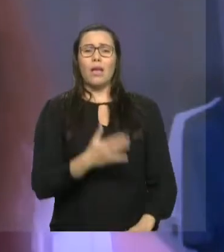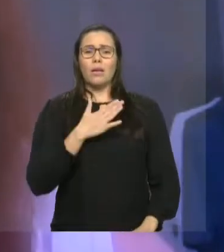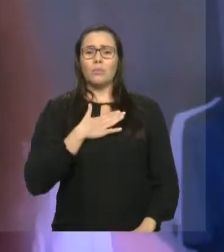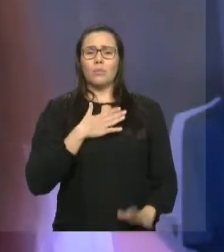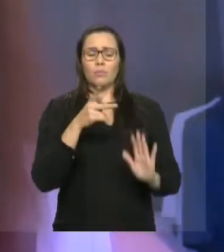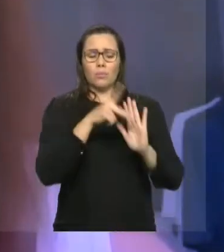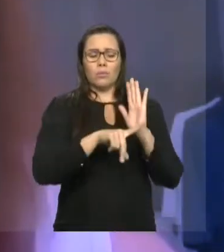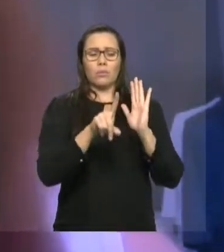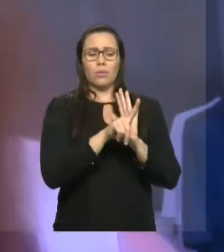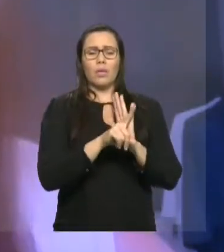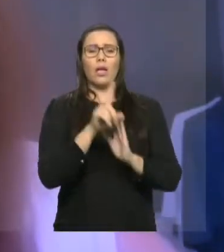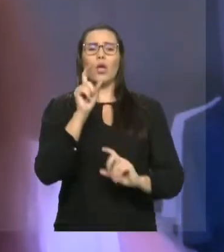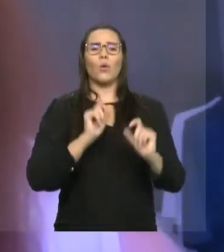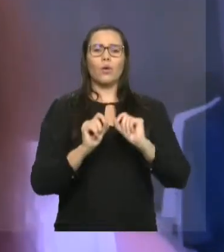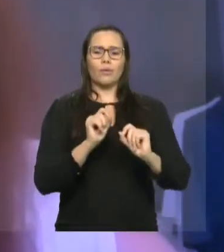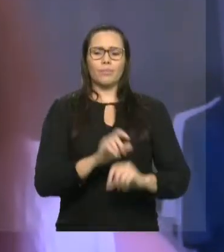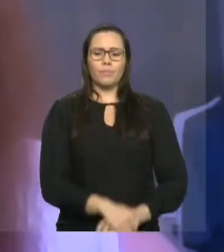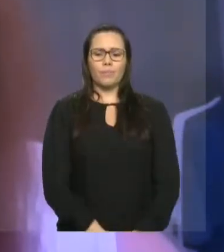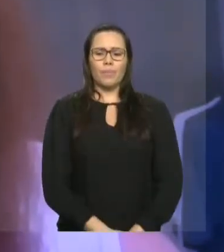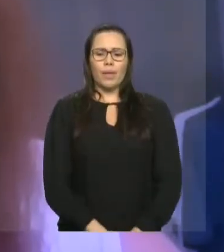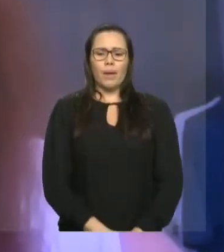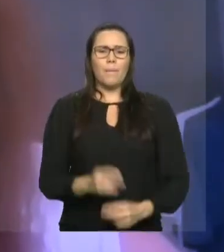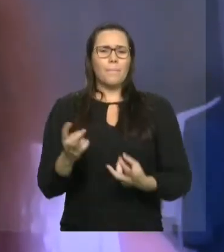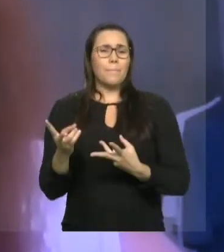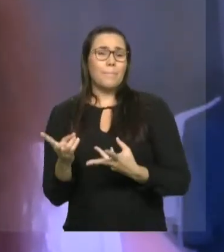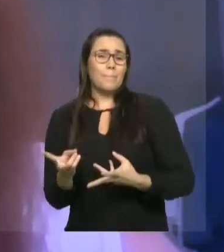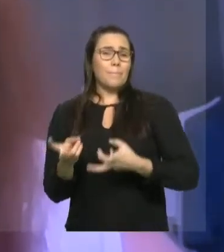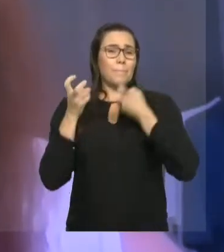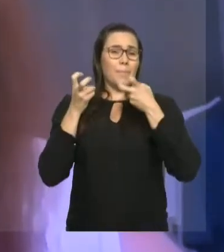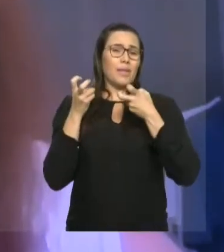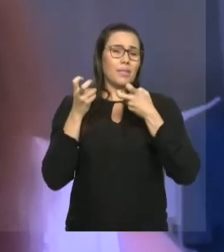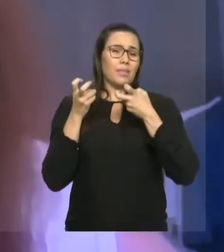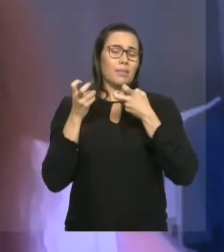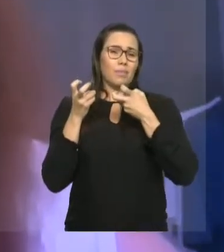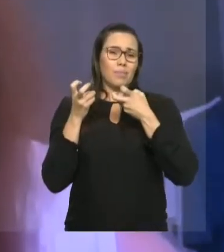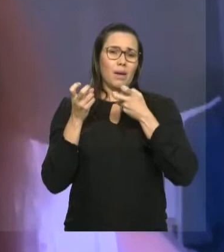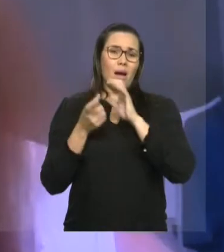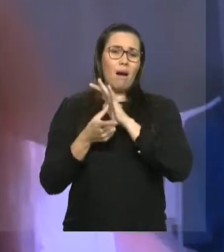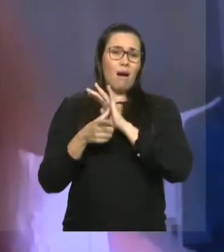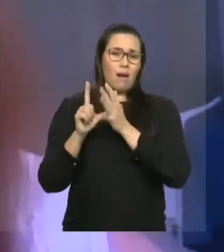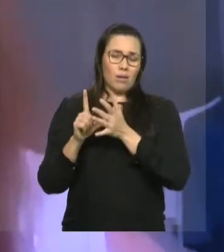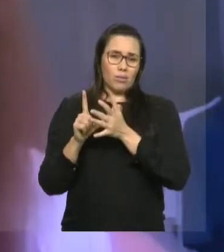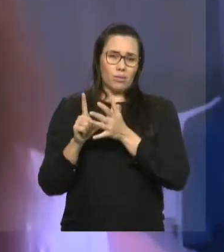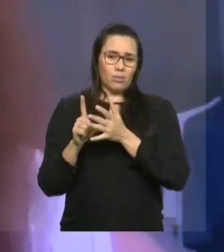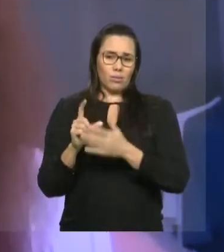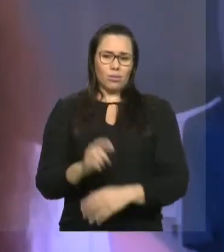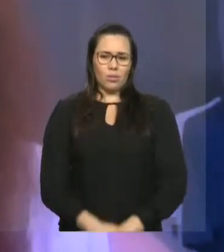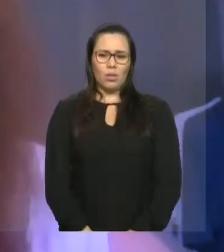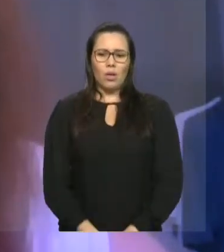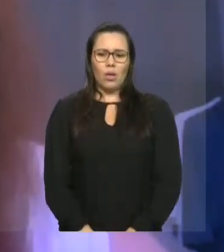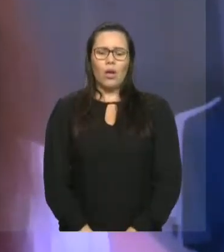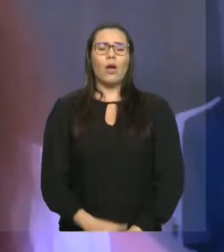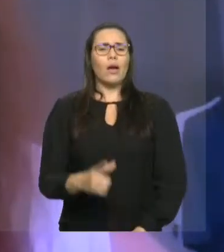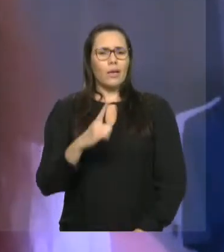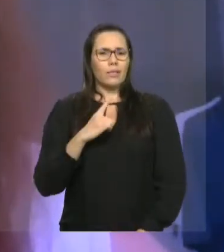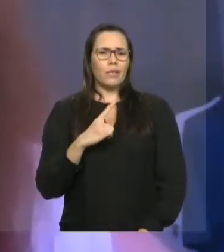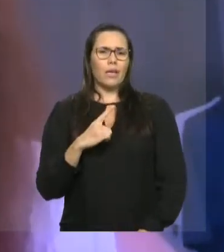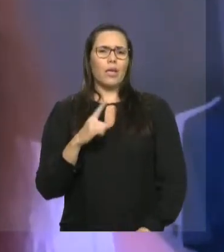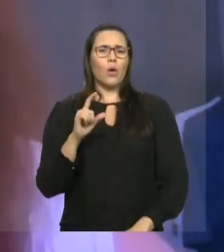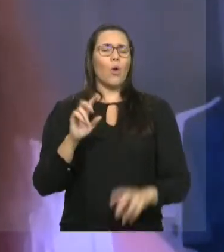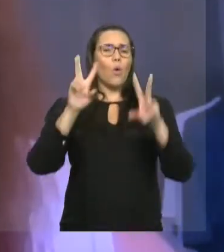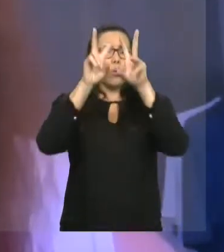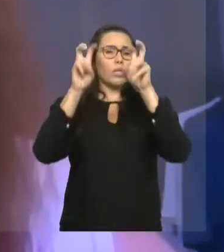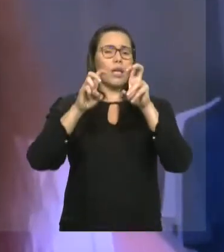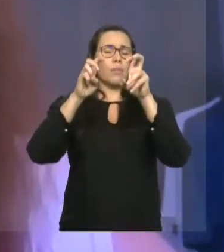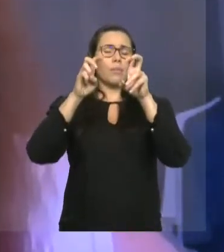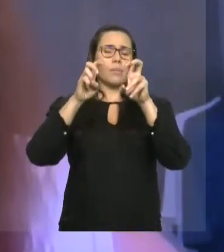identifique, e nós colocamos o título, o formulário eletrônico Maria Firmina, homenageando a Maria Firmina, ele